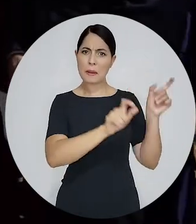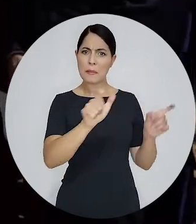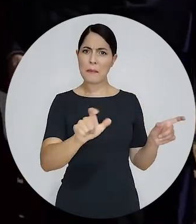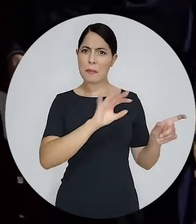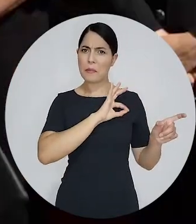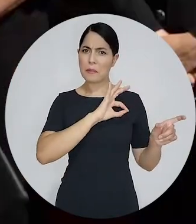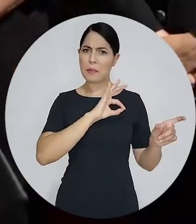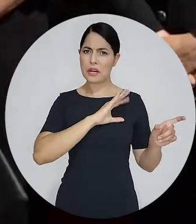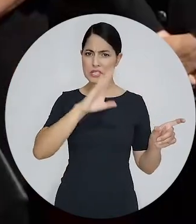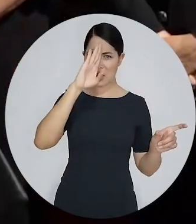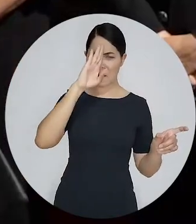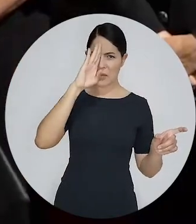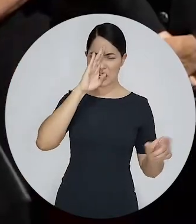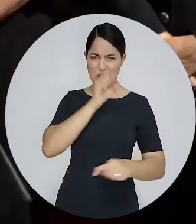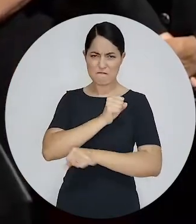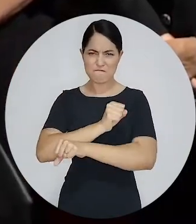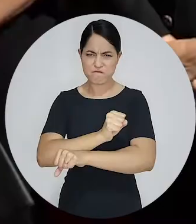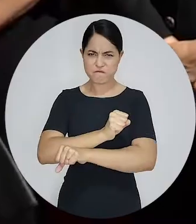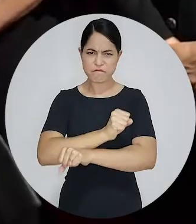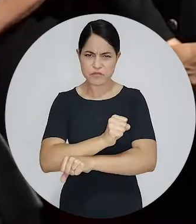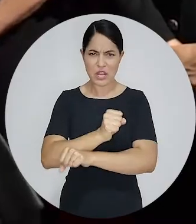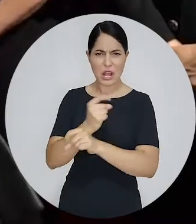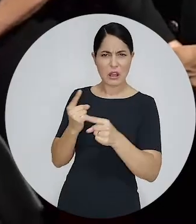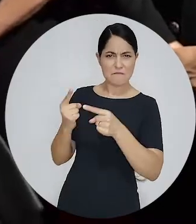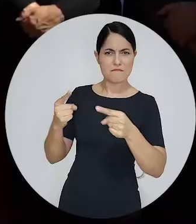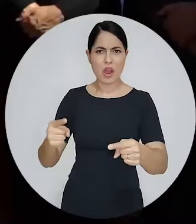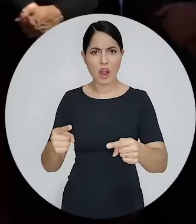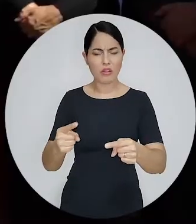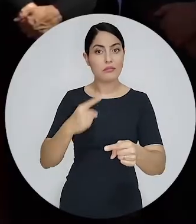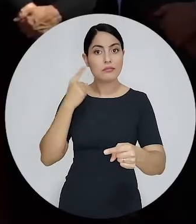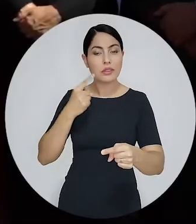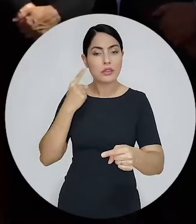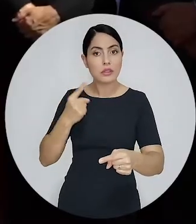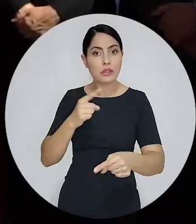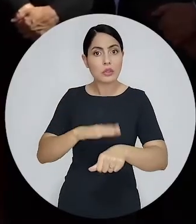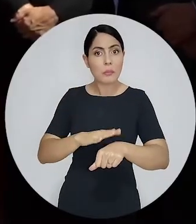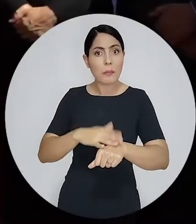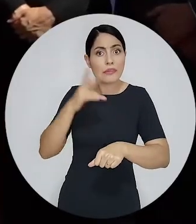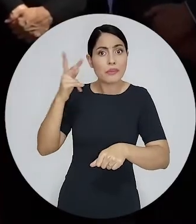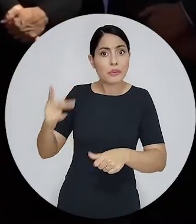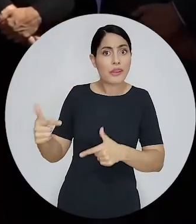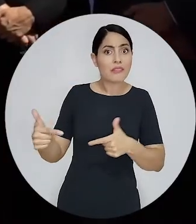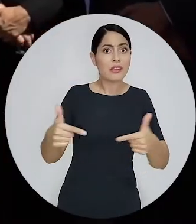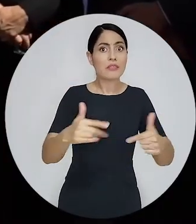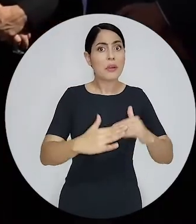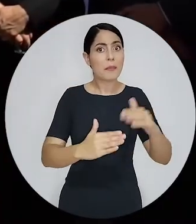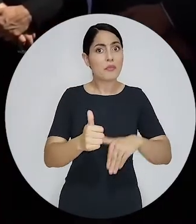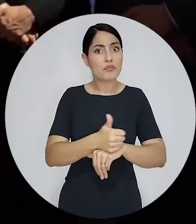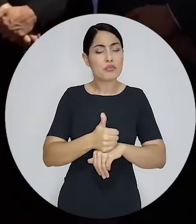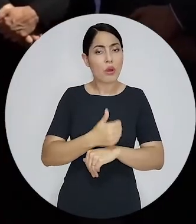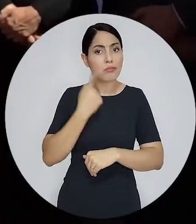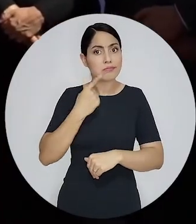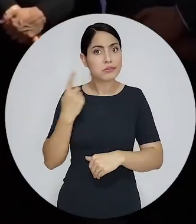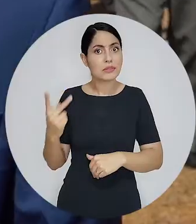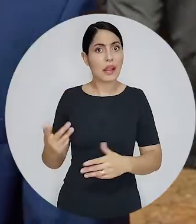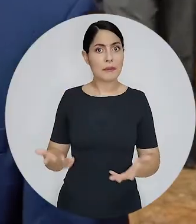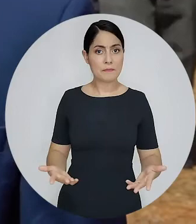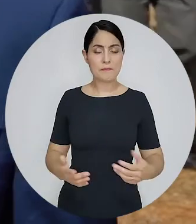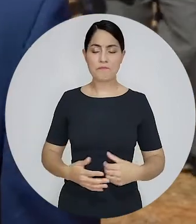policiais militares imobilizaram e atacaram o advogado em pleno exercício da atividade profissional.